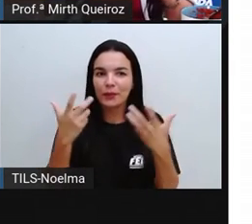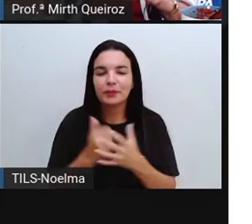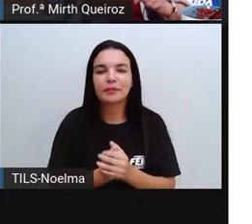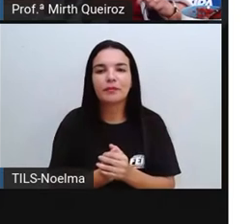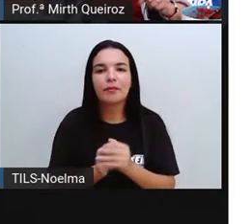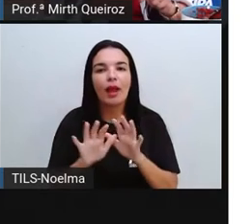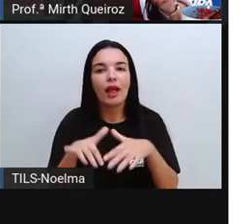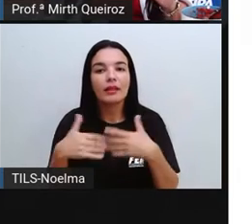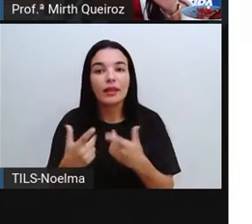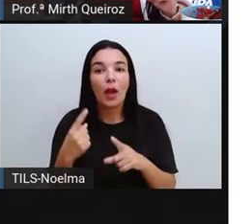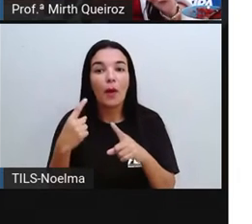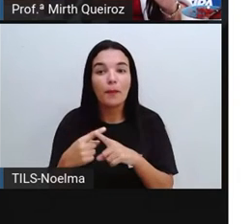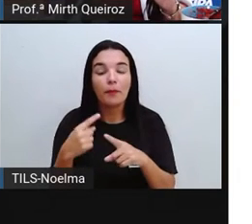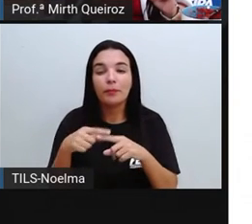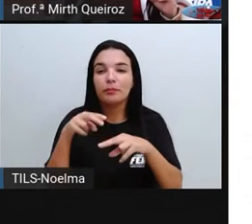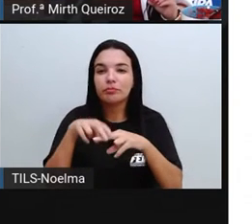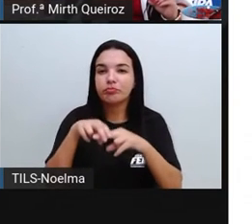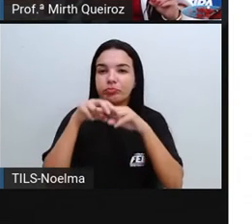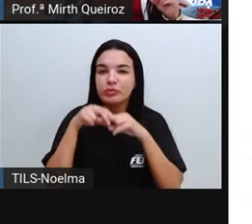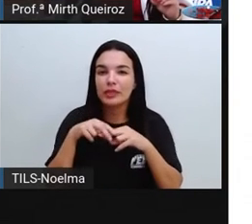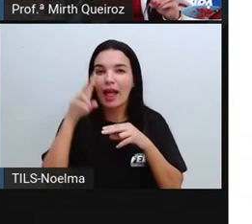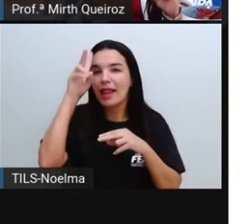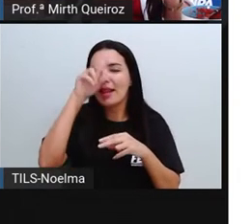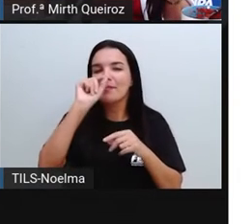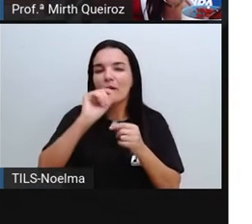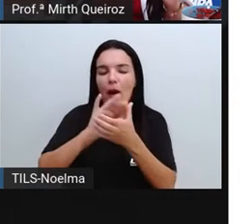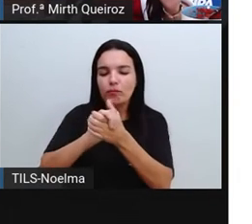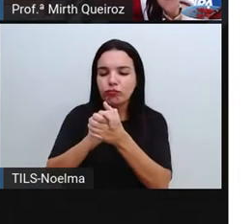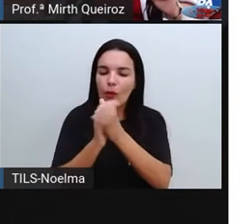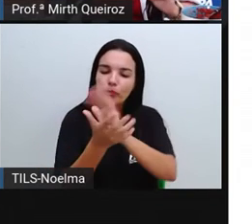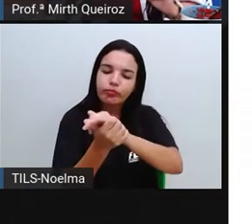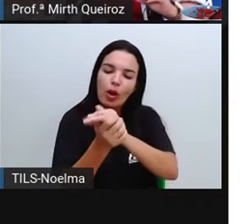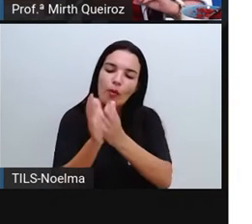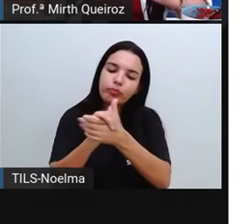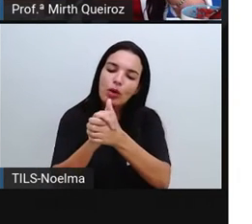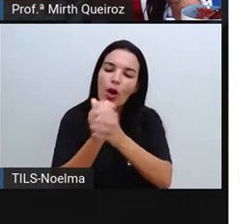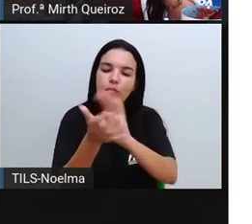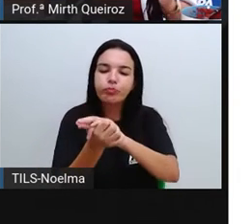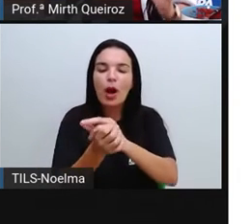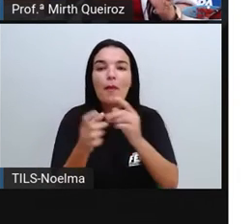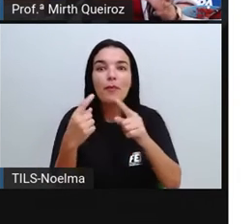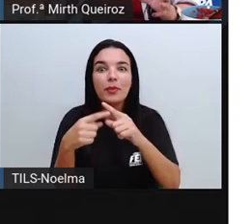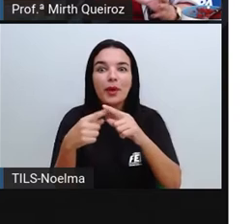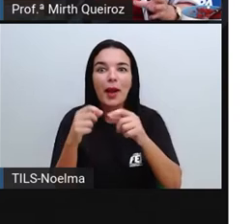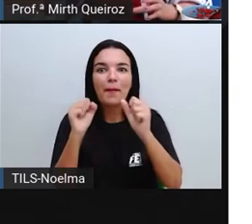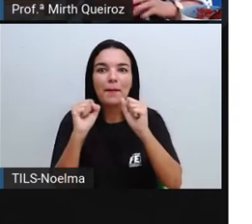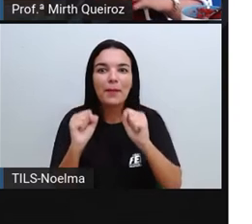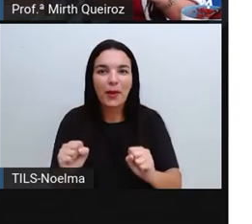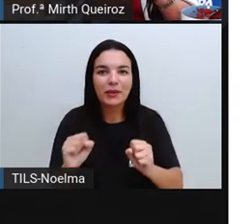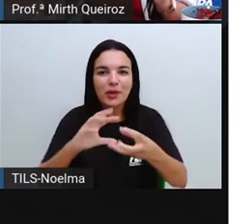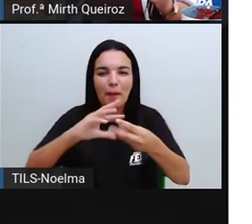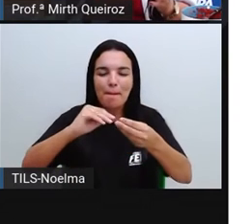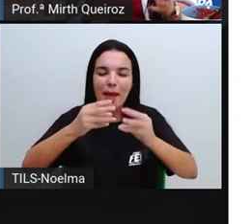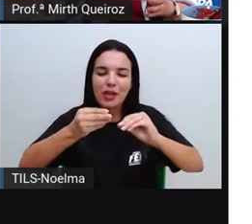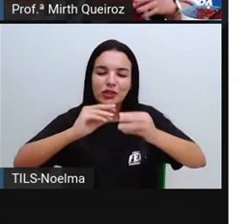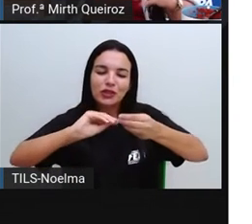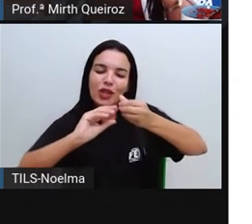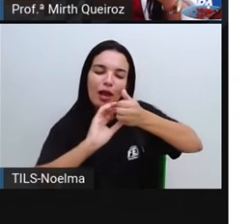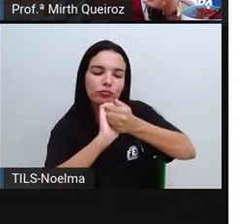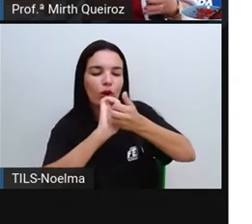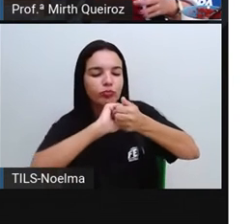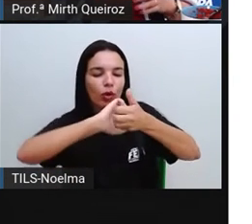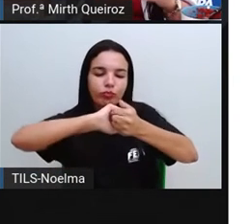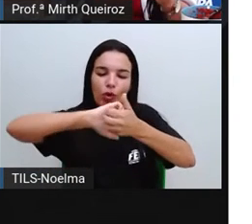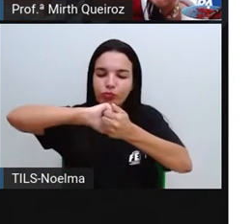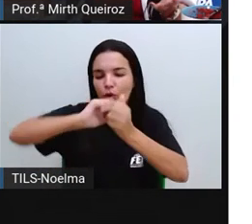A argila lembra uma massa de modelar Porque ela permite o que, gente? A manipulação, né? De qualquer pessoa que a